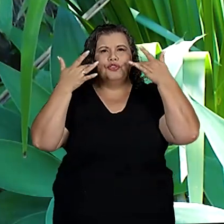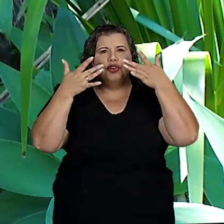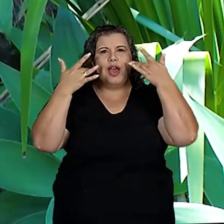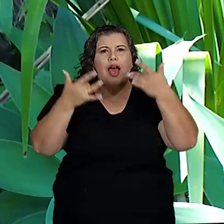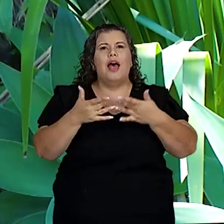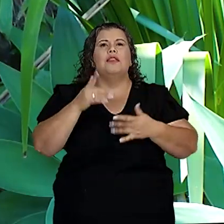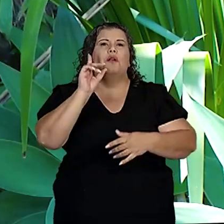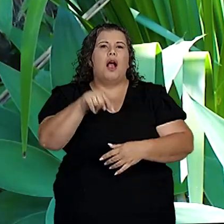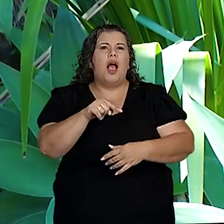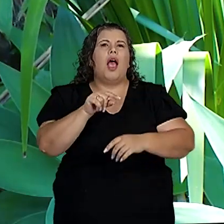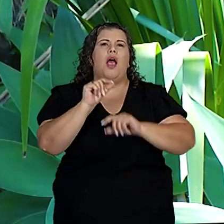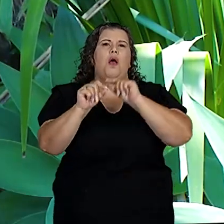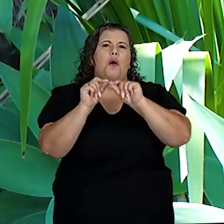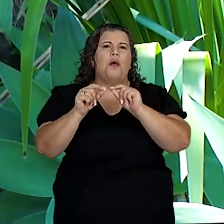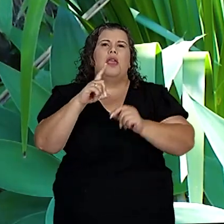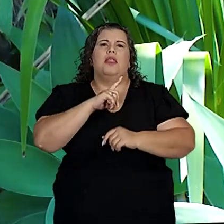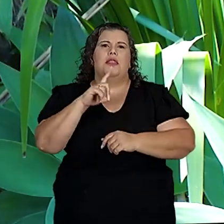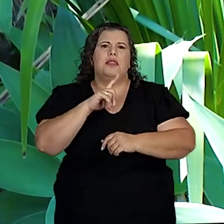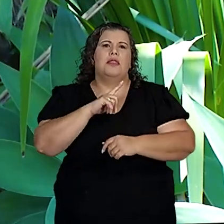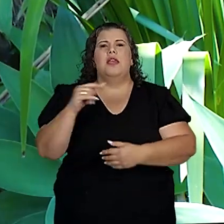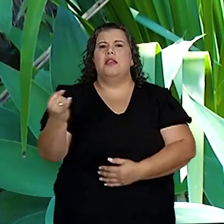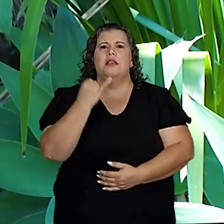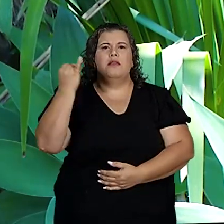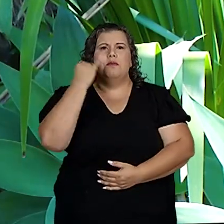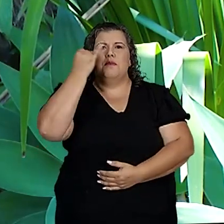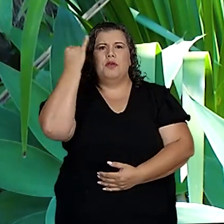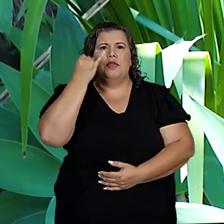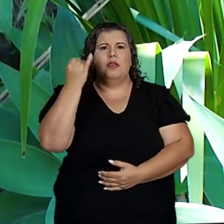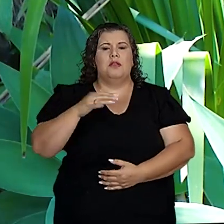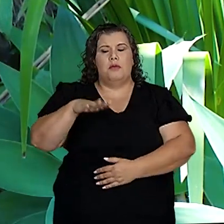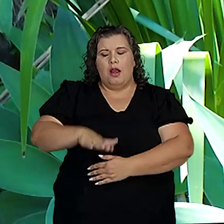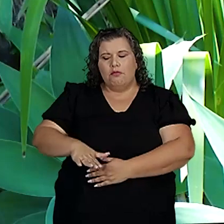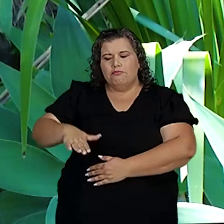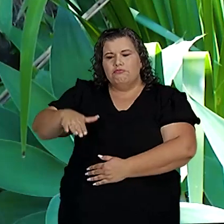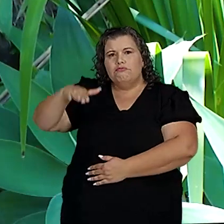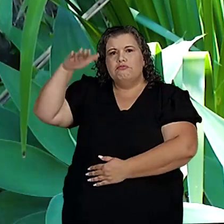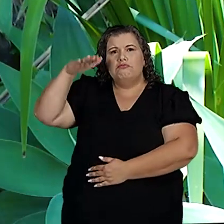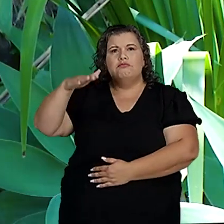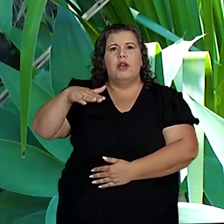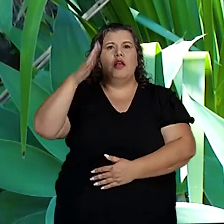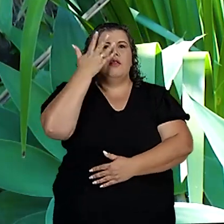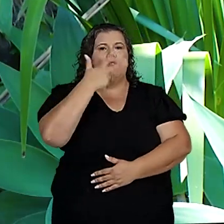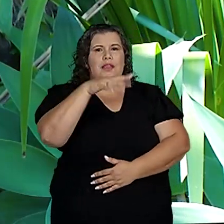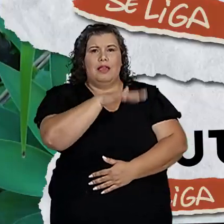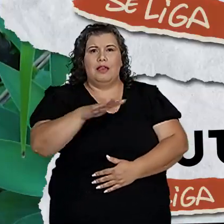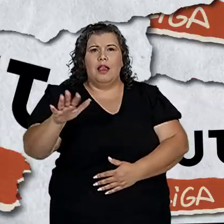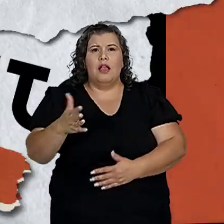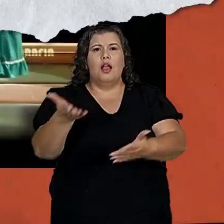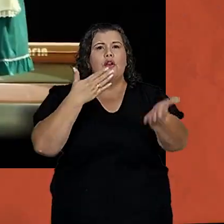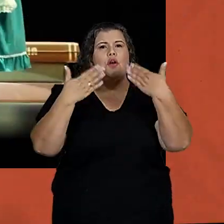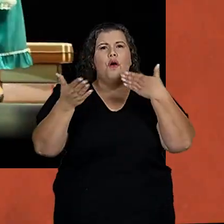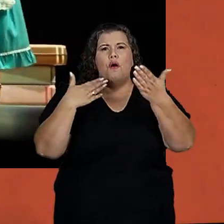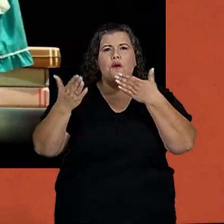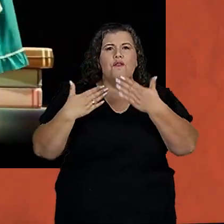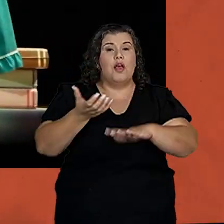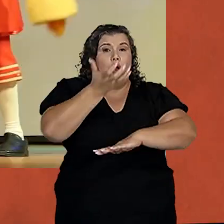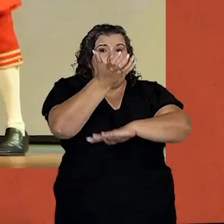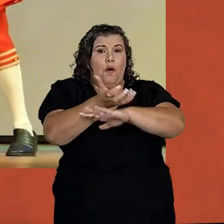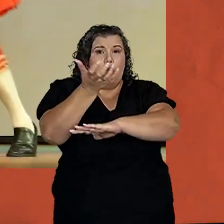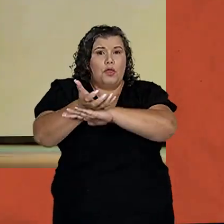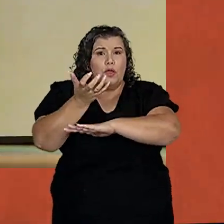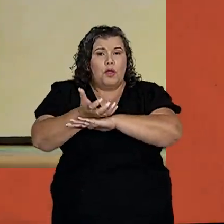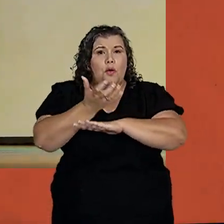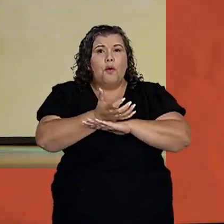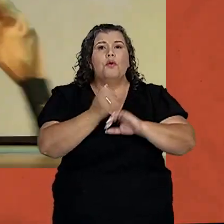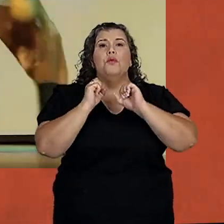espetáculo de teatro, de dança, tudo isso é muito importante para a formação de uma criança. O diálogo, aquele conteúdo que foi